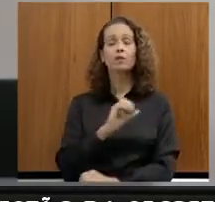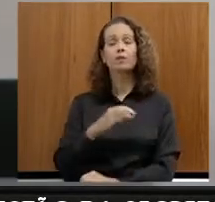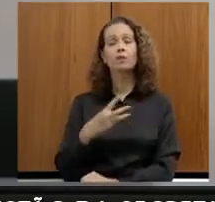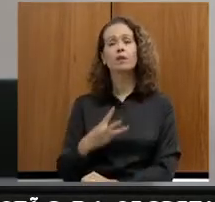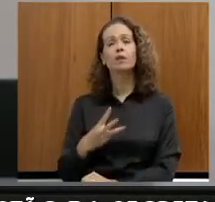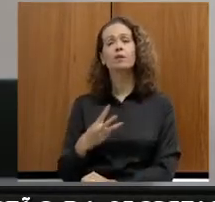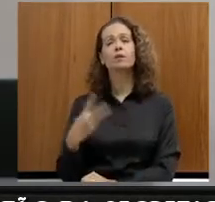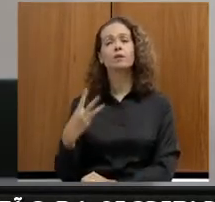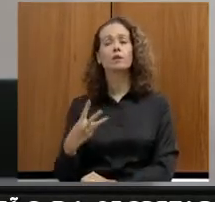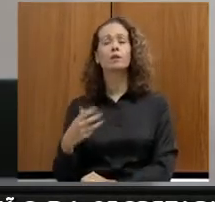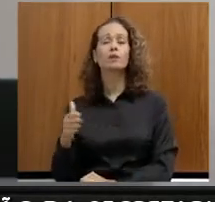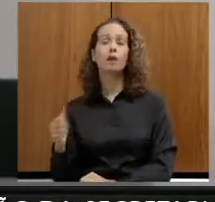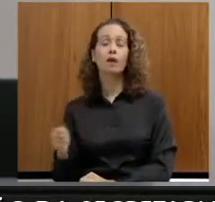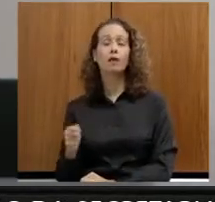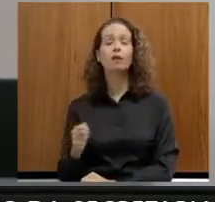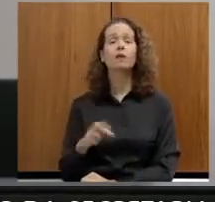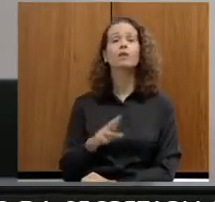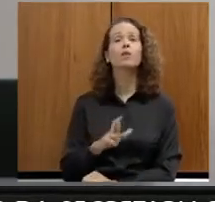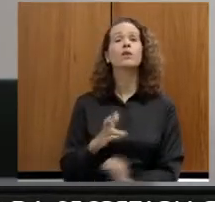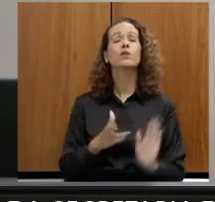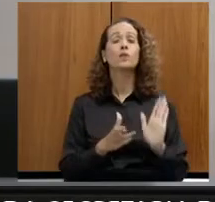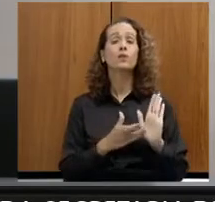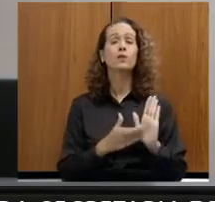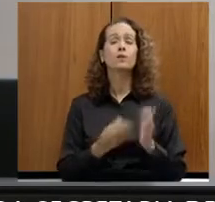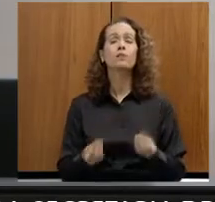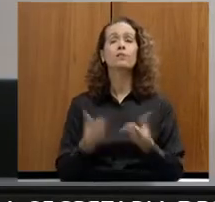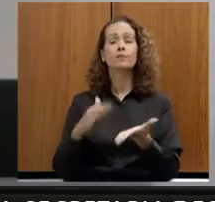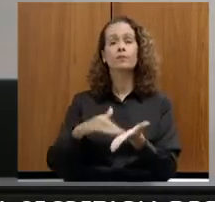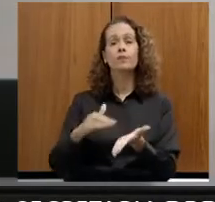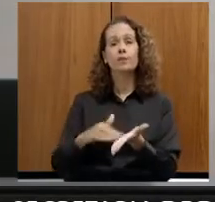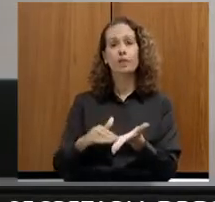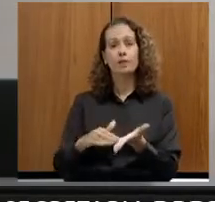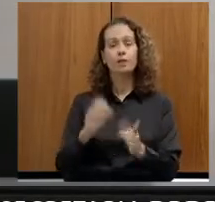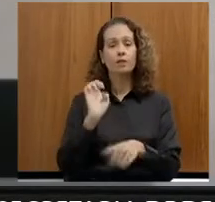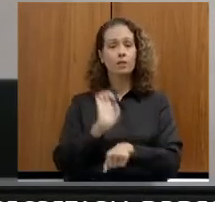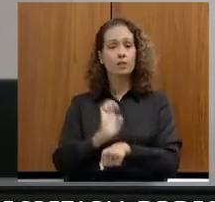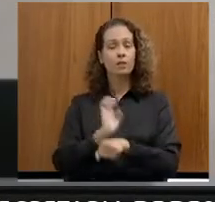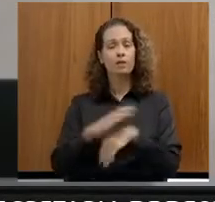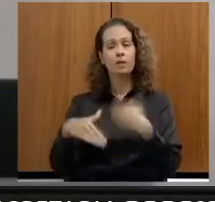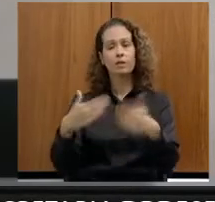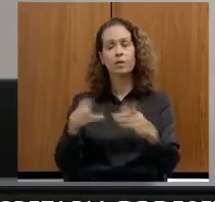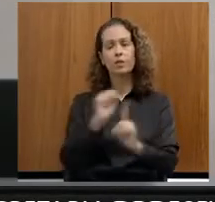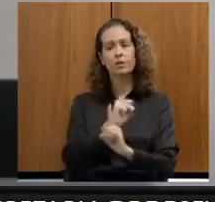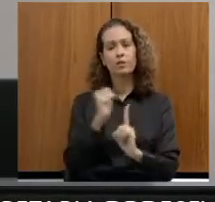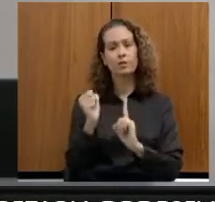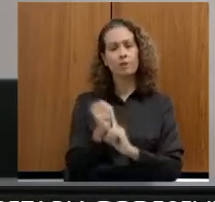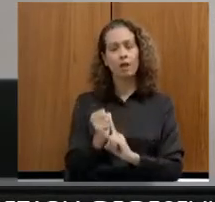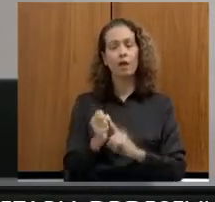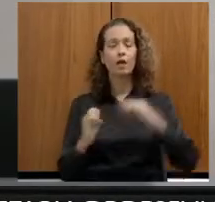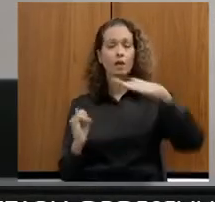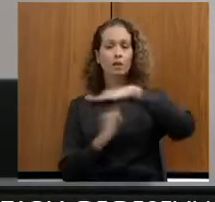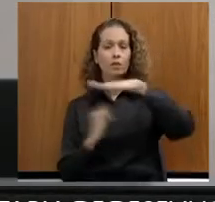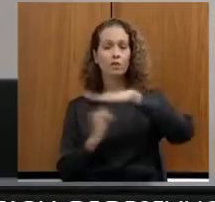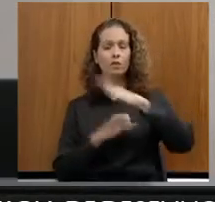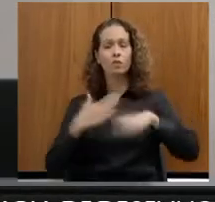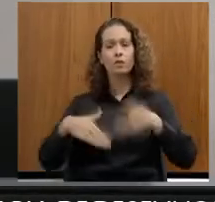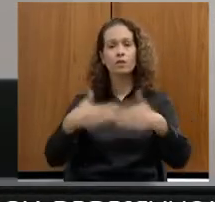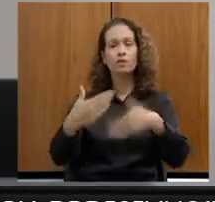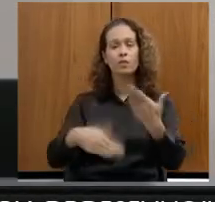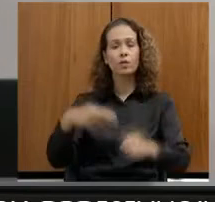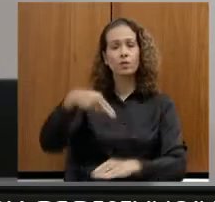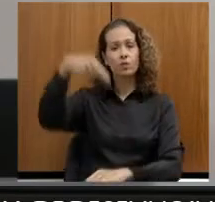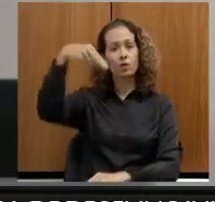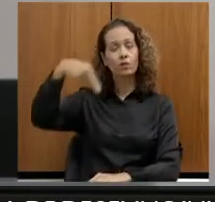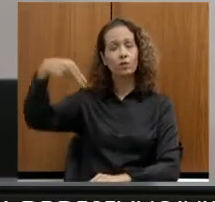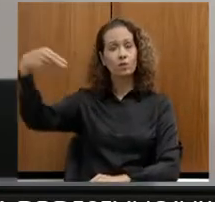3A do Regimento Interno, seja encaminhada à Secretaria de Estado de Desenvolvimento Social, ao Instituto de Desenvolvimento do Norte e